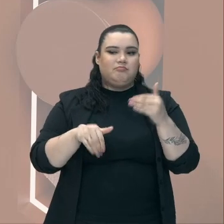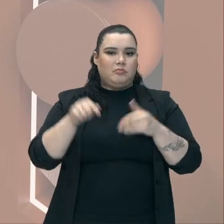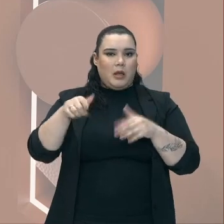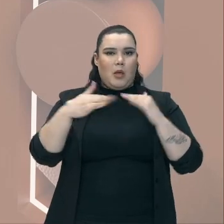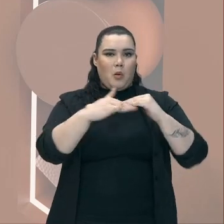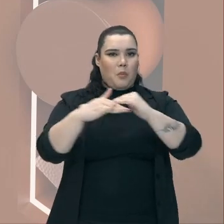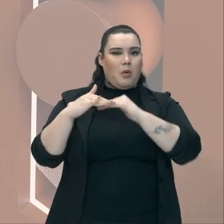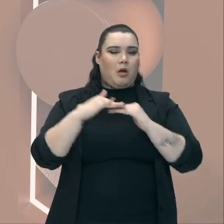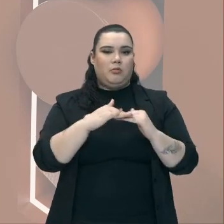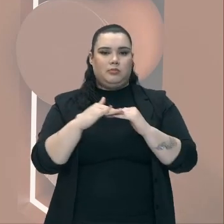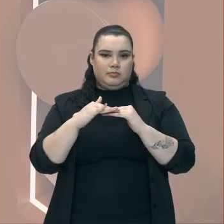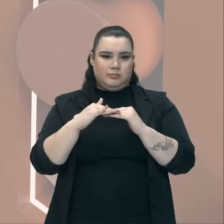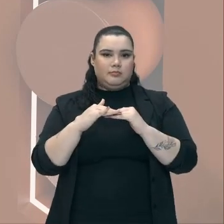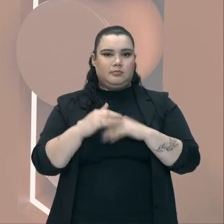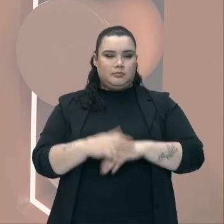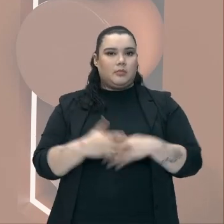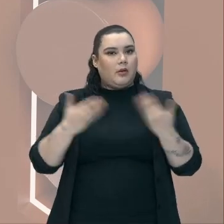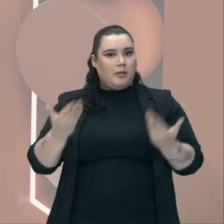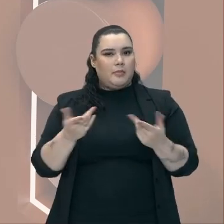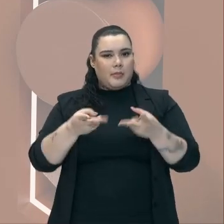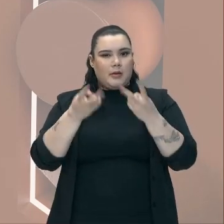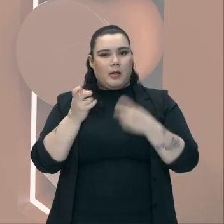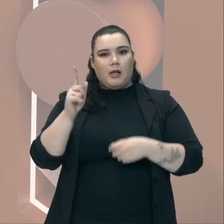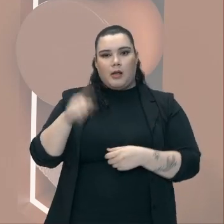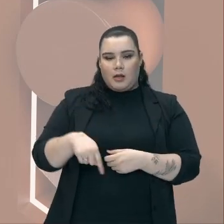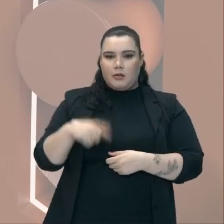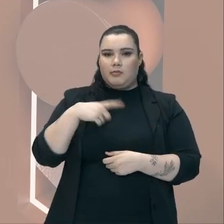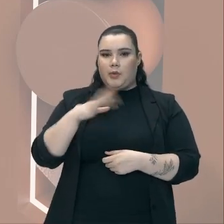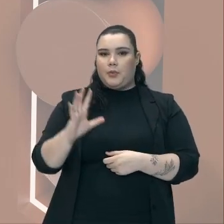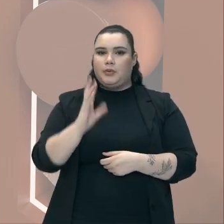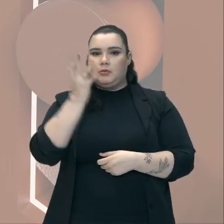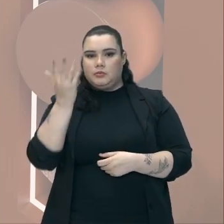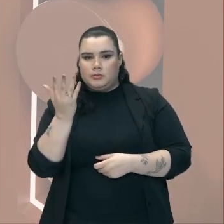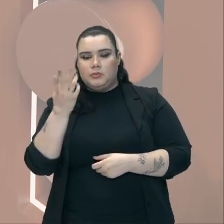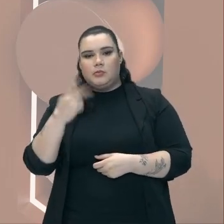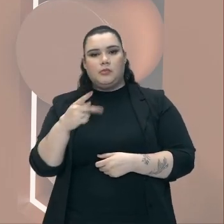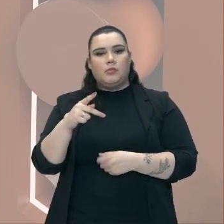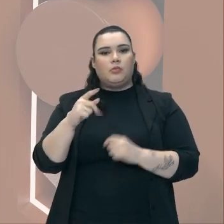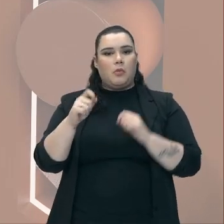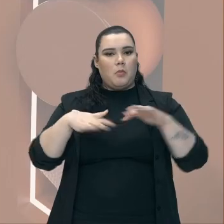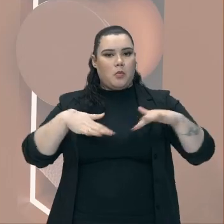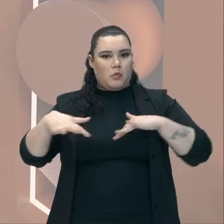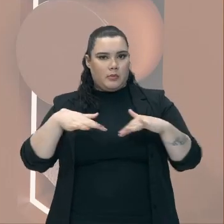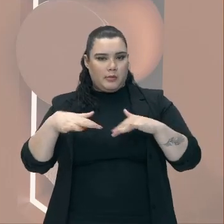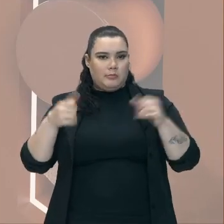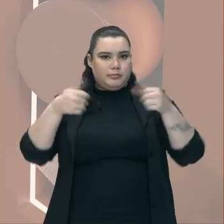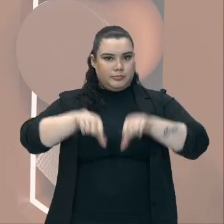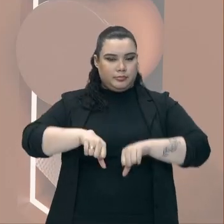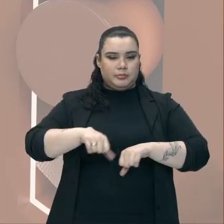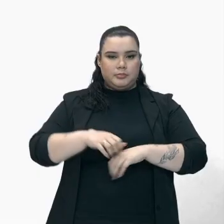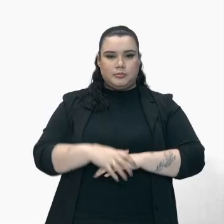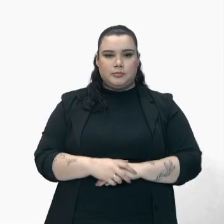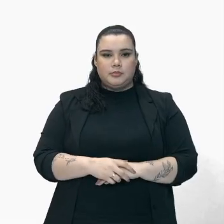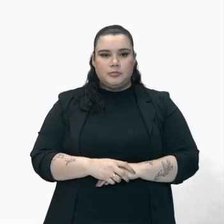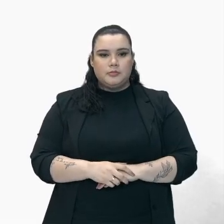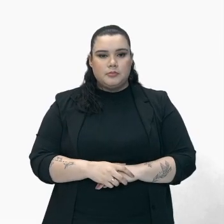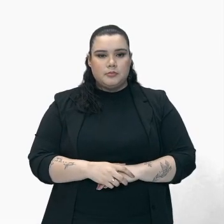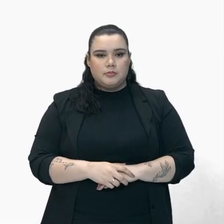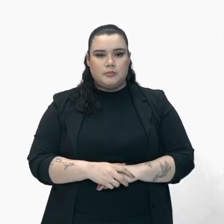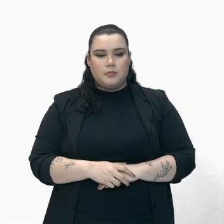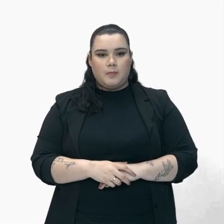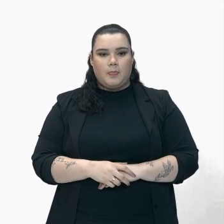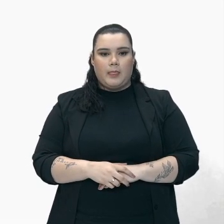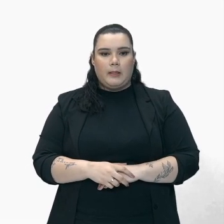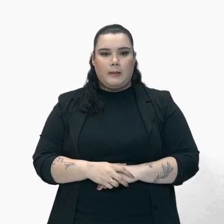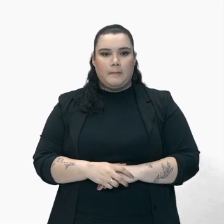Obviamente Vocês vão ver Que vai ser um fator Preponderante Para esse movimento Fracassar Vamos adiante Galera Vamos lá